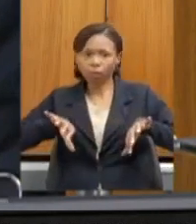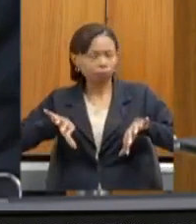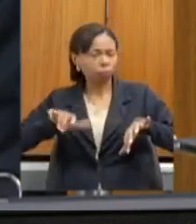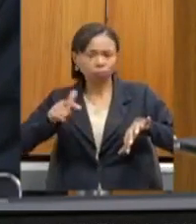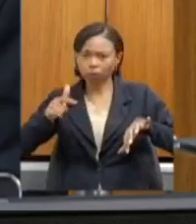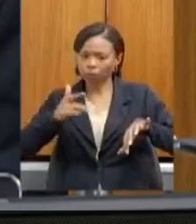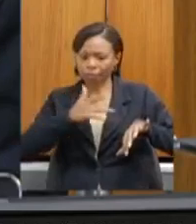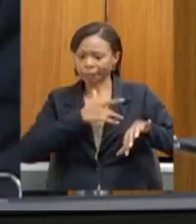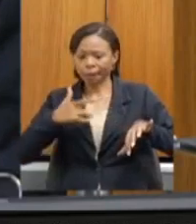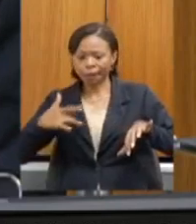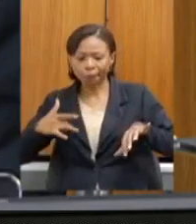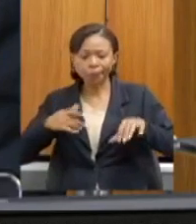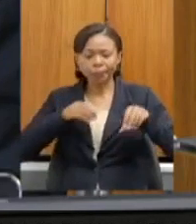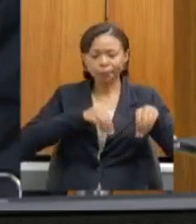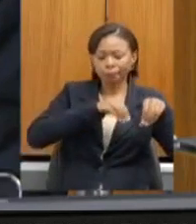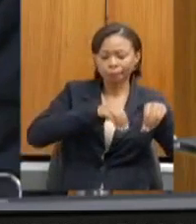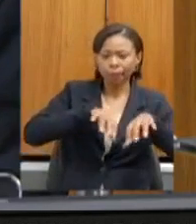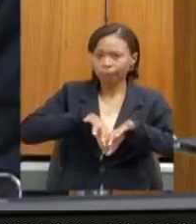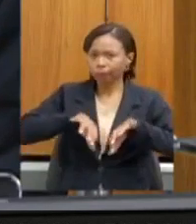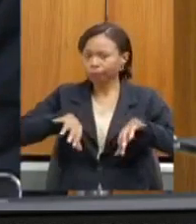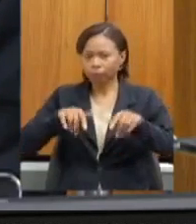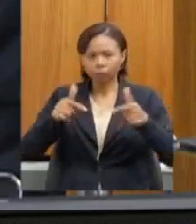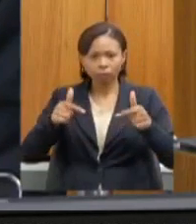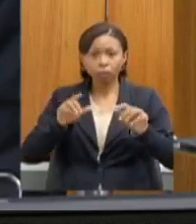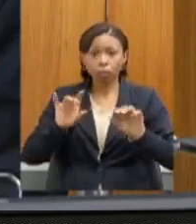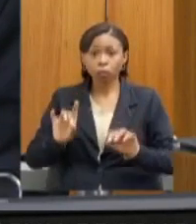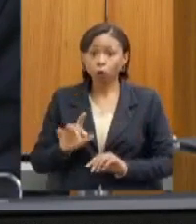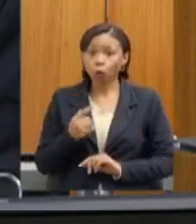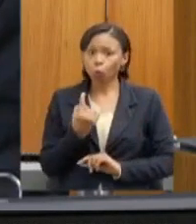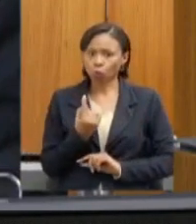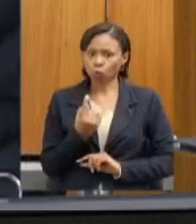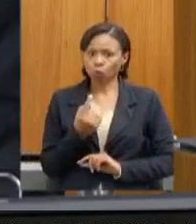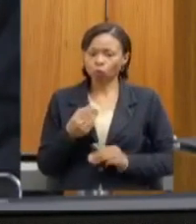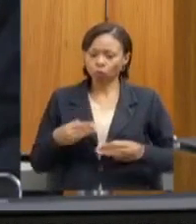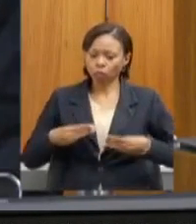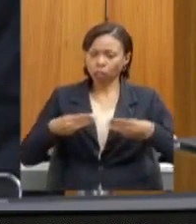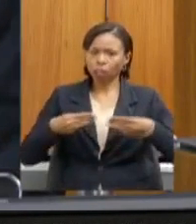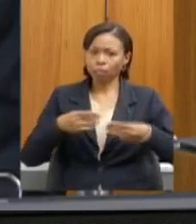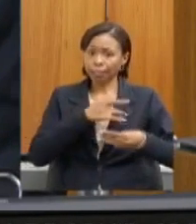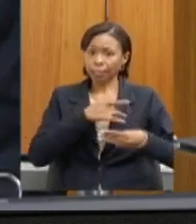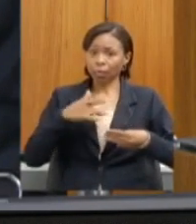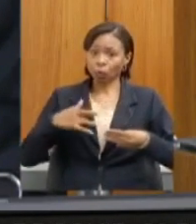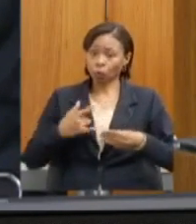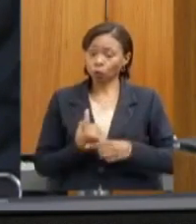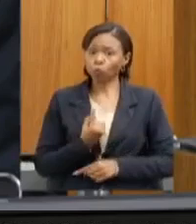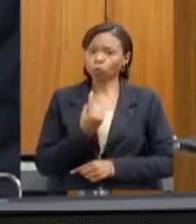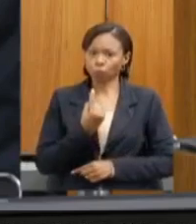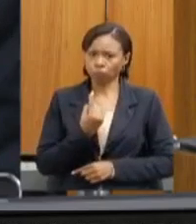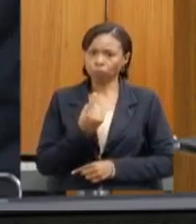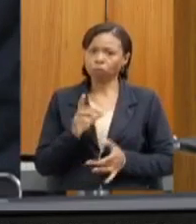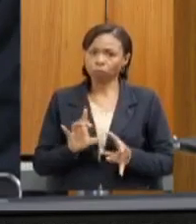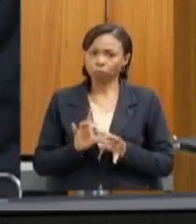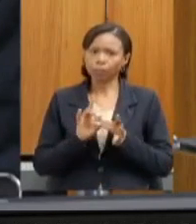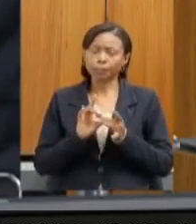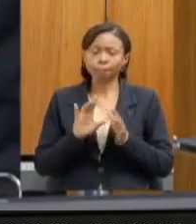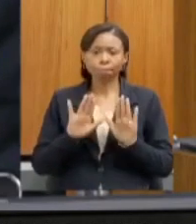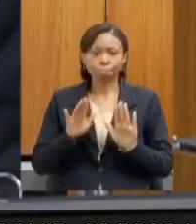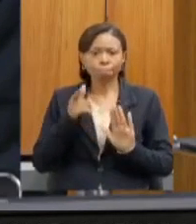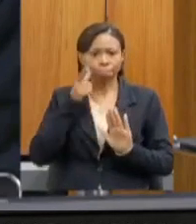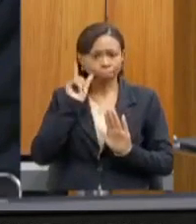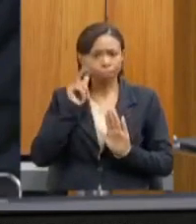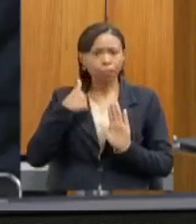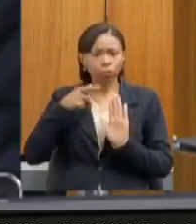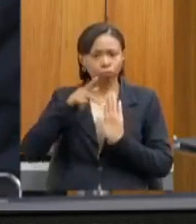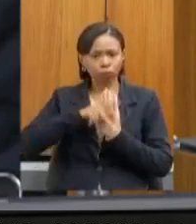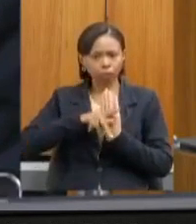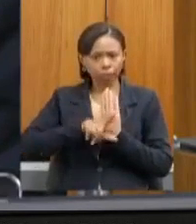Ministério da Agropecuária, existe o Ministério da Saúde Única. E eu apresentei um projeto de lei nessa casa, um programa de incentivas